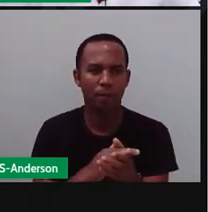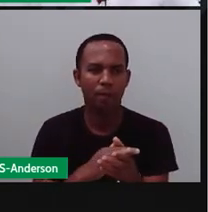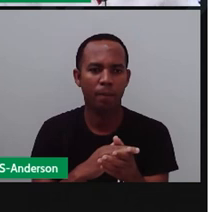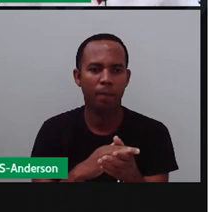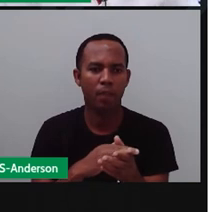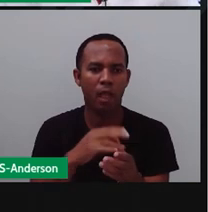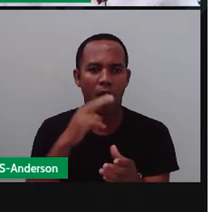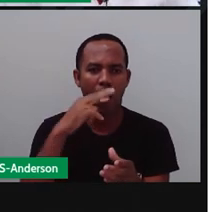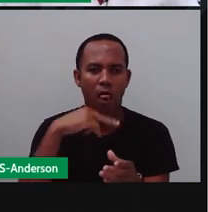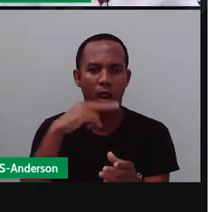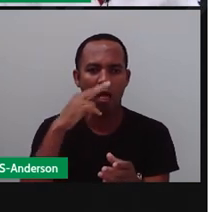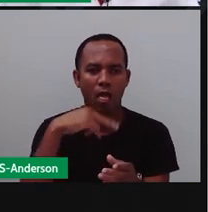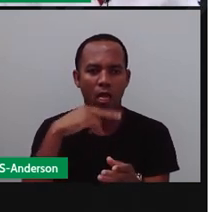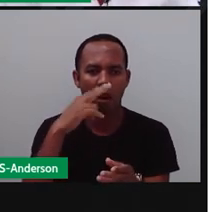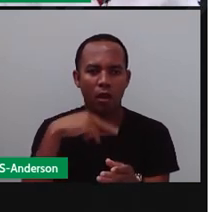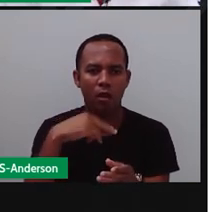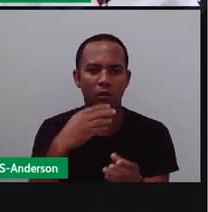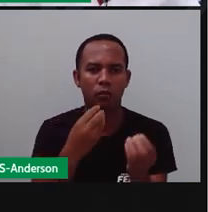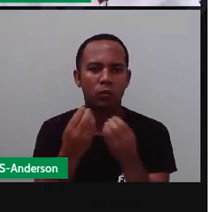Sorvete.